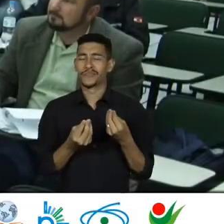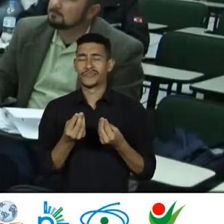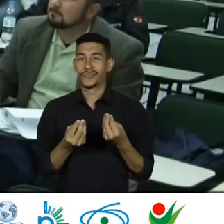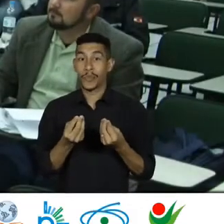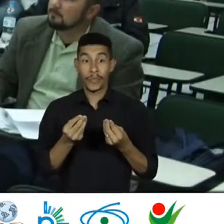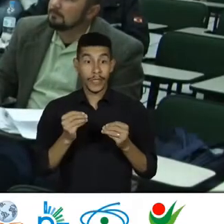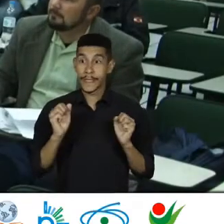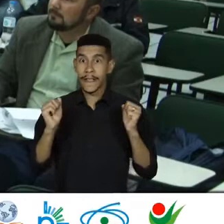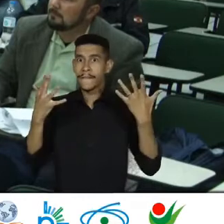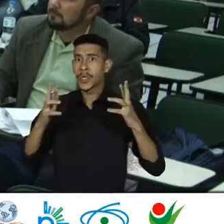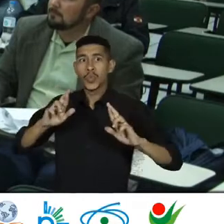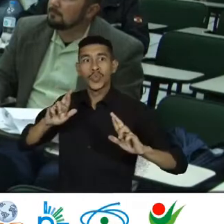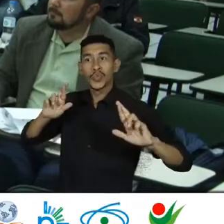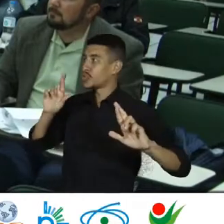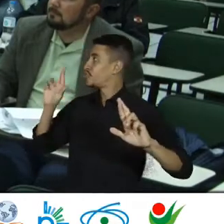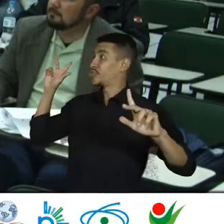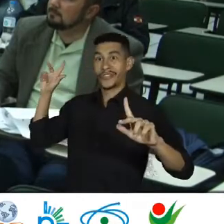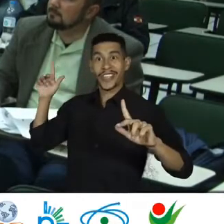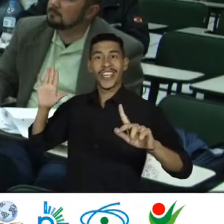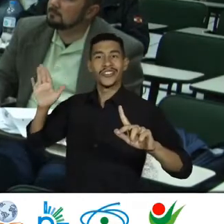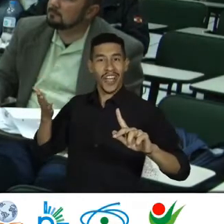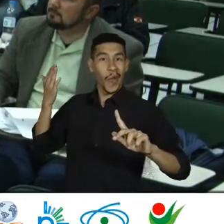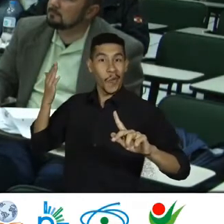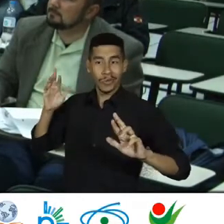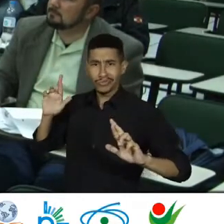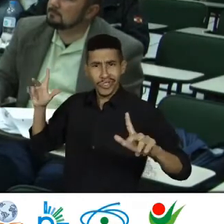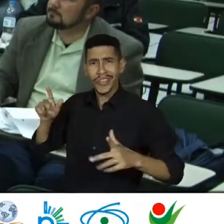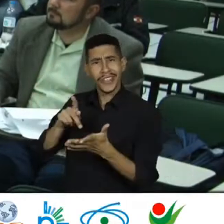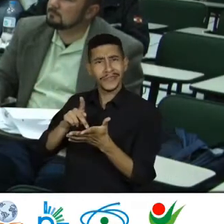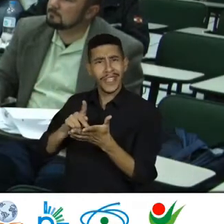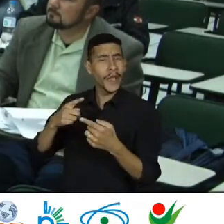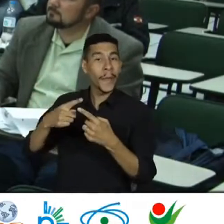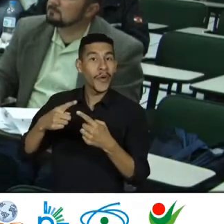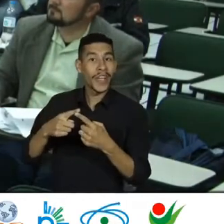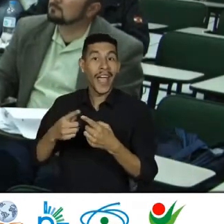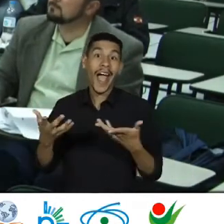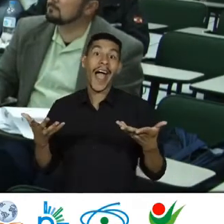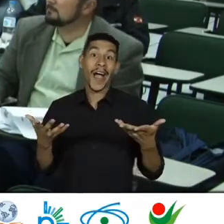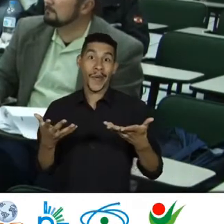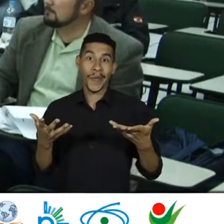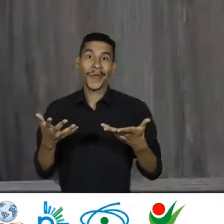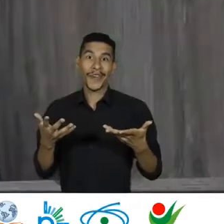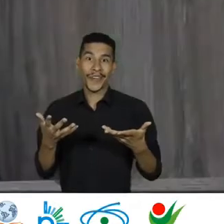diferente dos outros eventos pela possibilidade de estar então